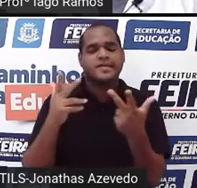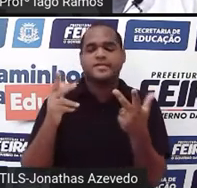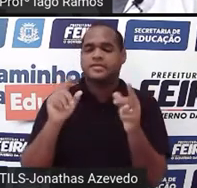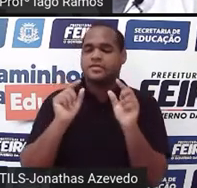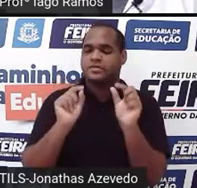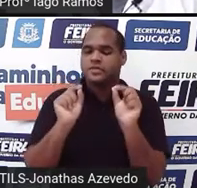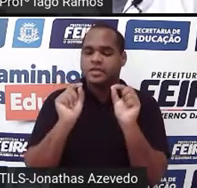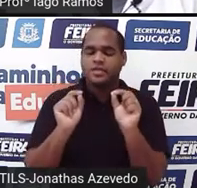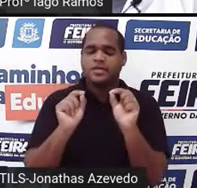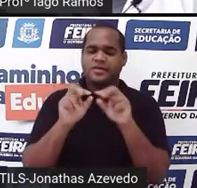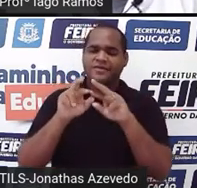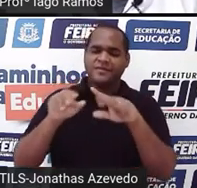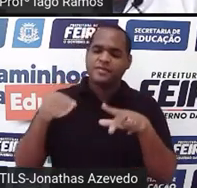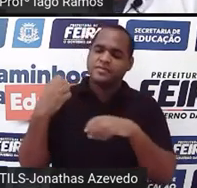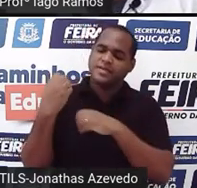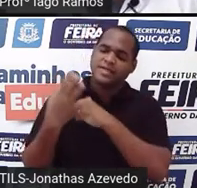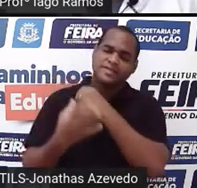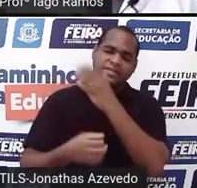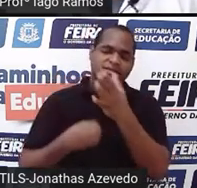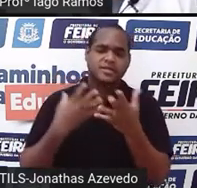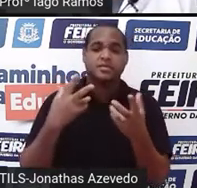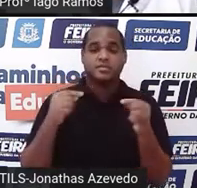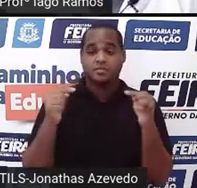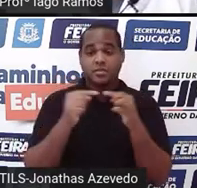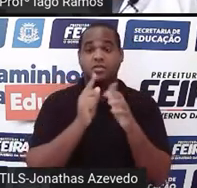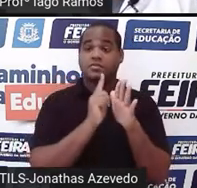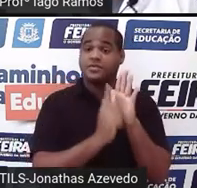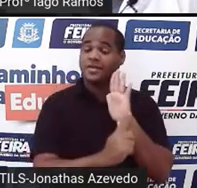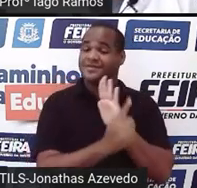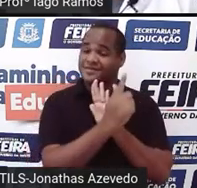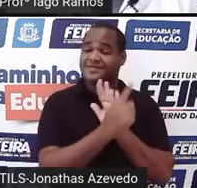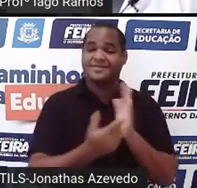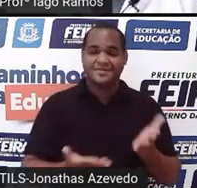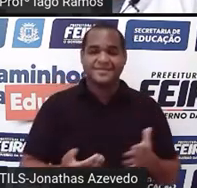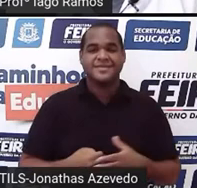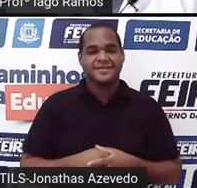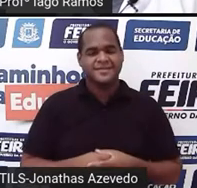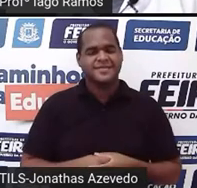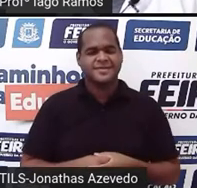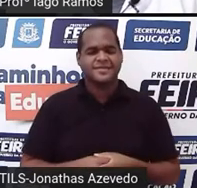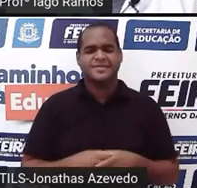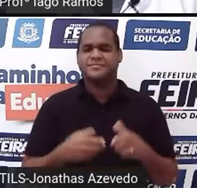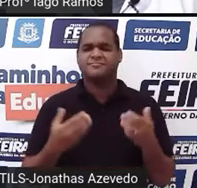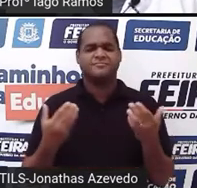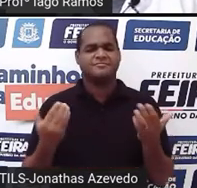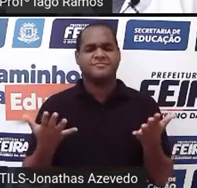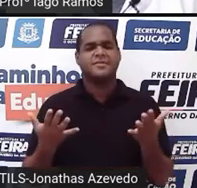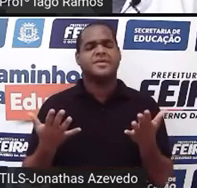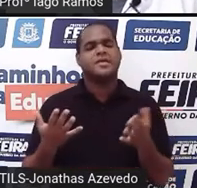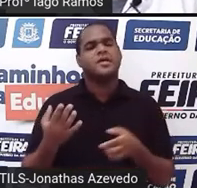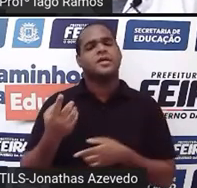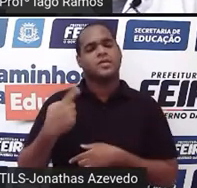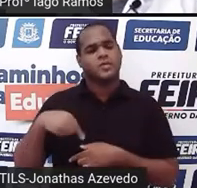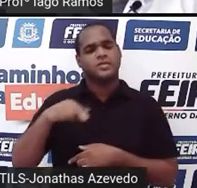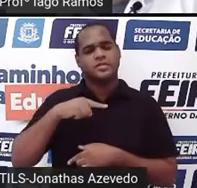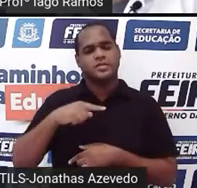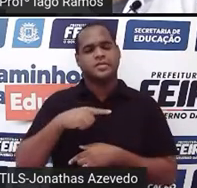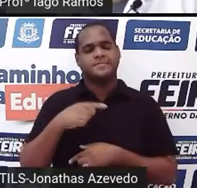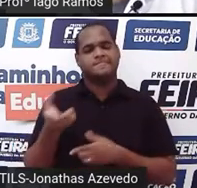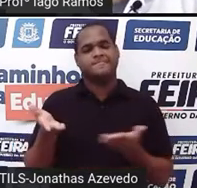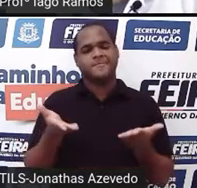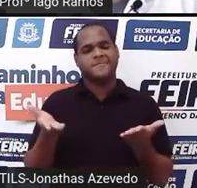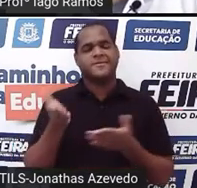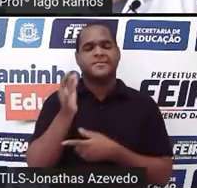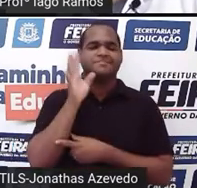coisas que tem aí a ver com gráficos, tá bom? Então, a gente vai agora pensar